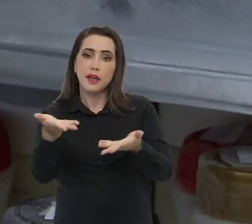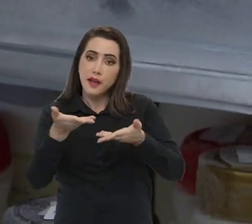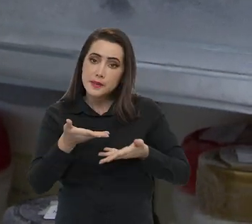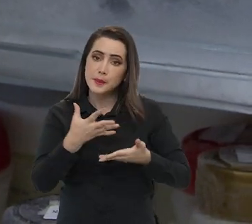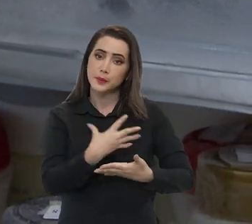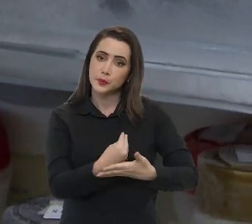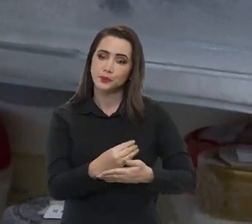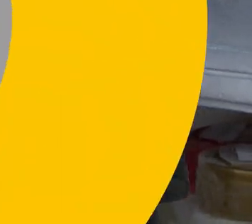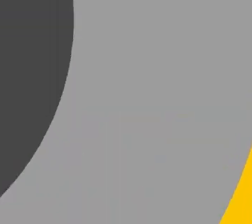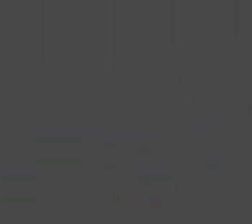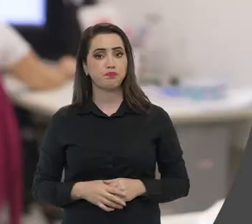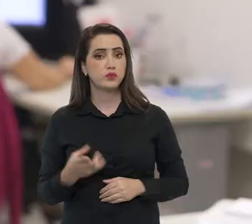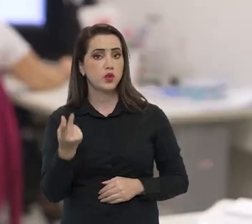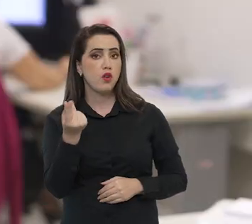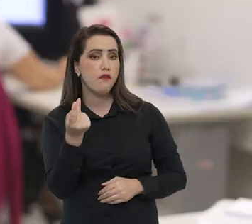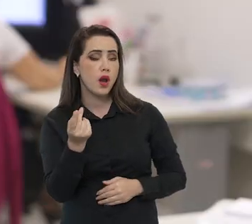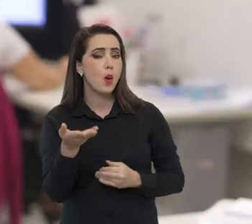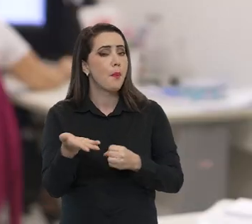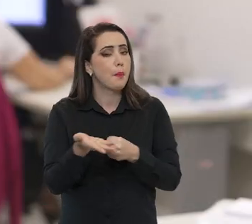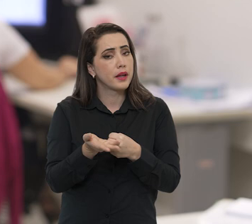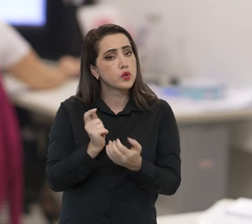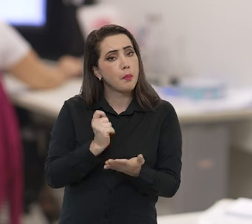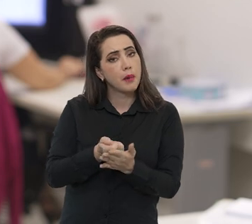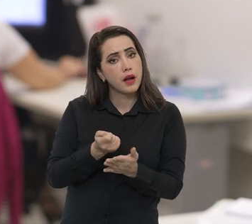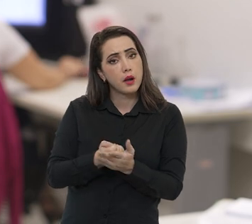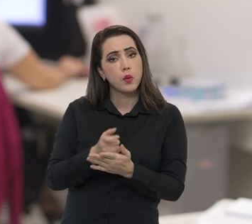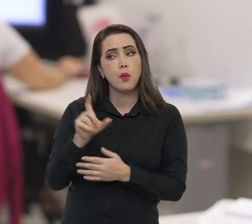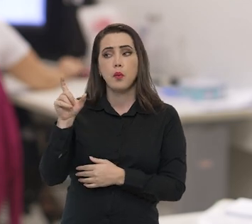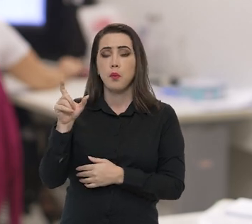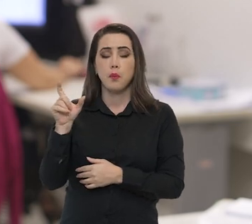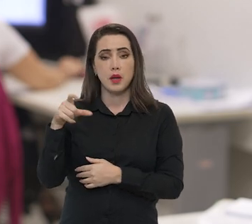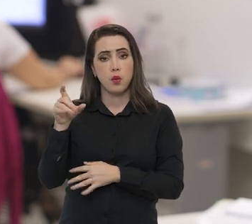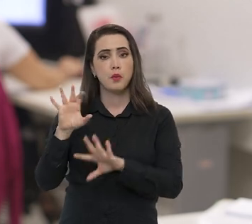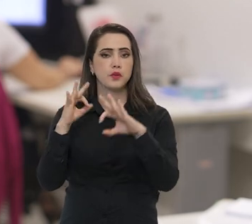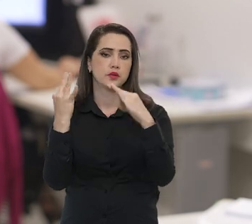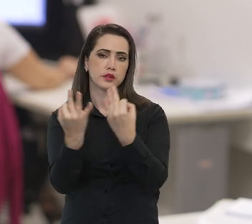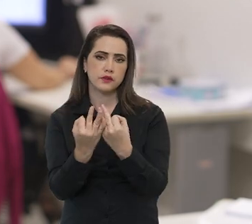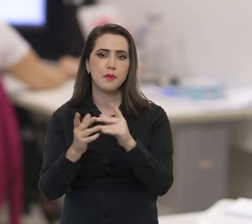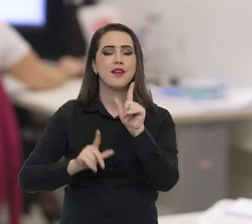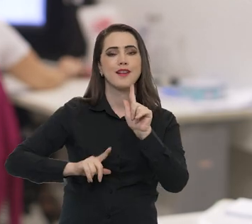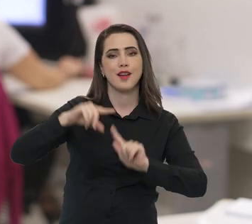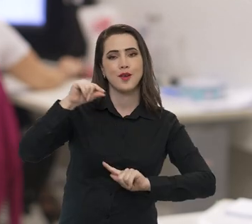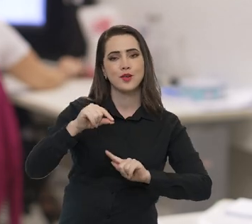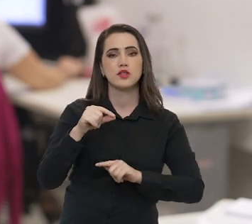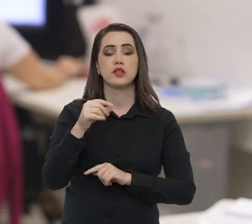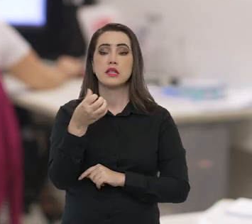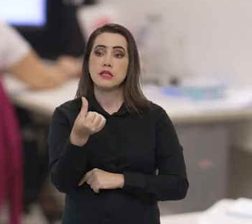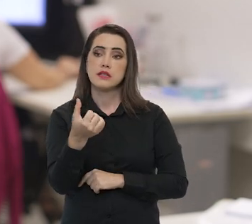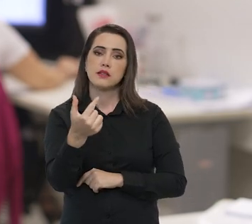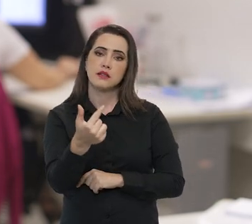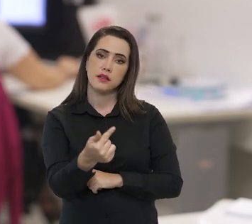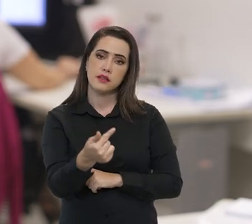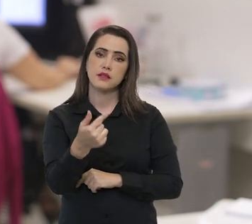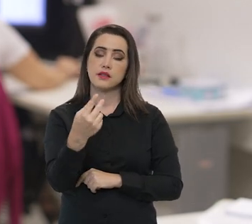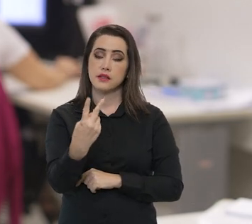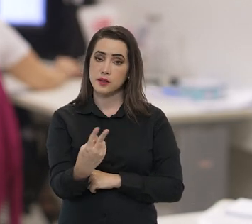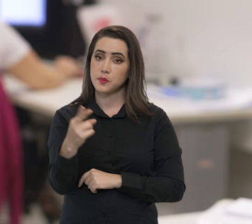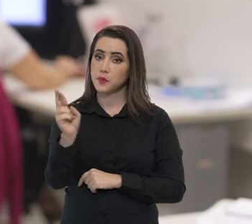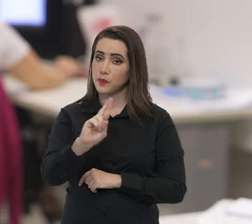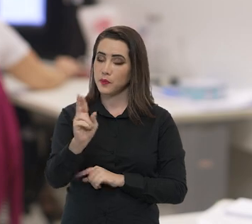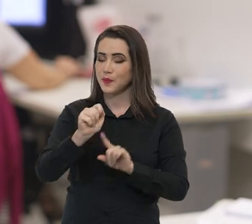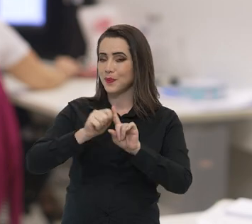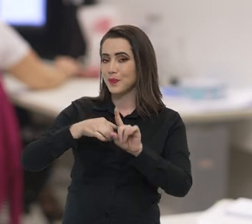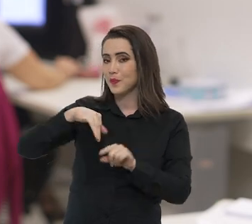postos de coleta. O valor médio pago pelo Bolsa Família bateu recorde. Chegou a R$ 672